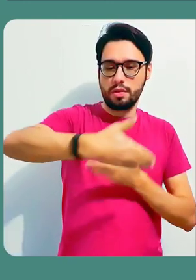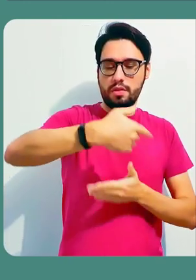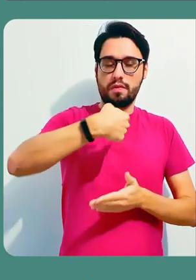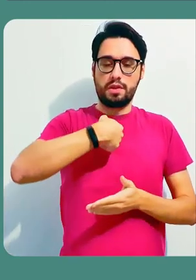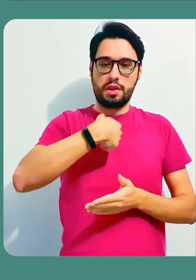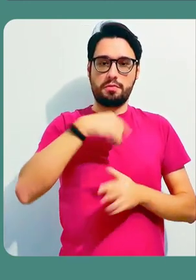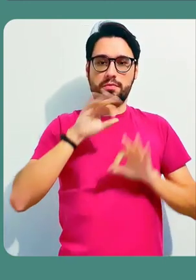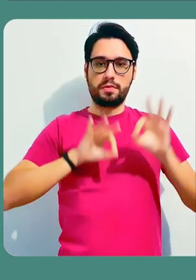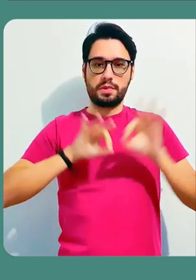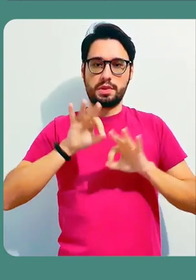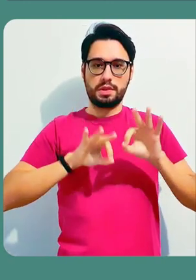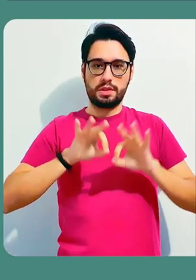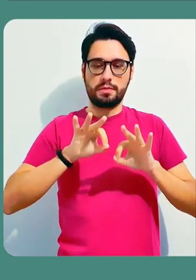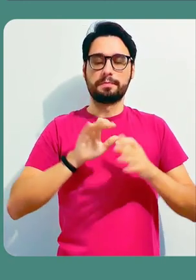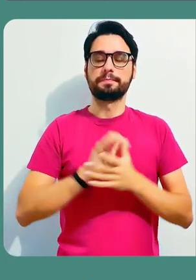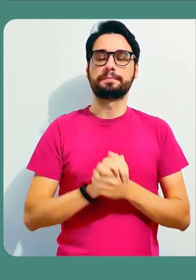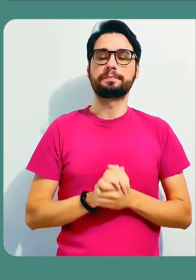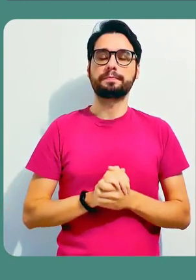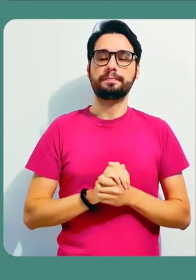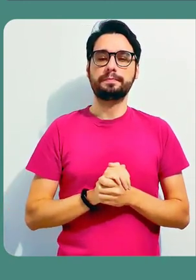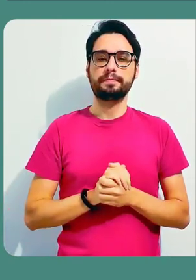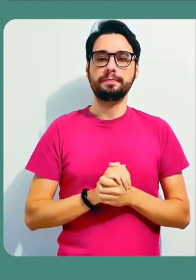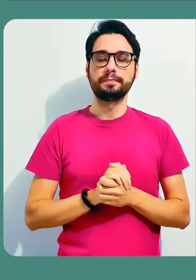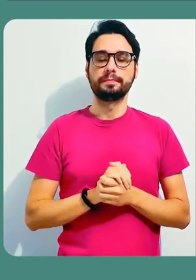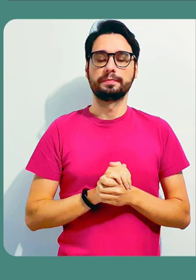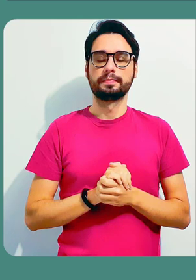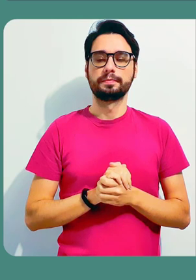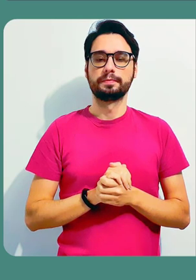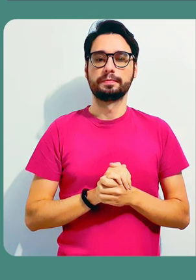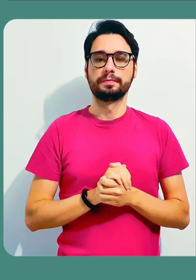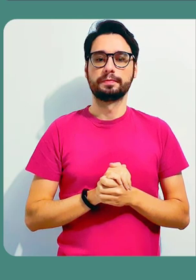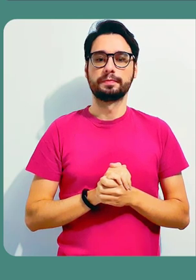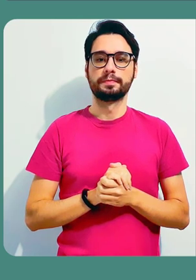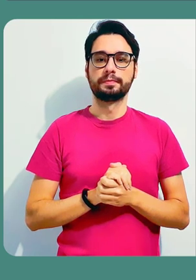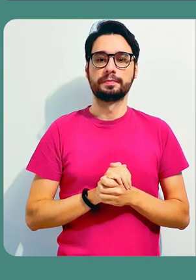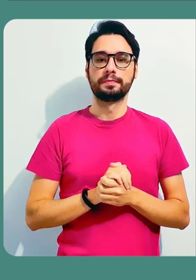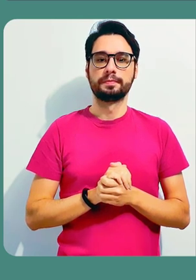para vocês uma atividade colaborativa que eu realizei com os meus estudantes.